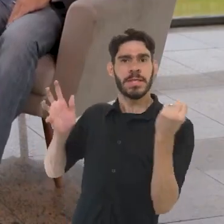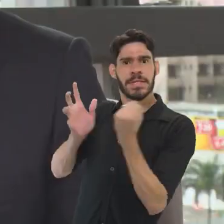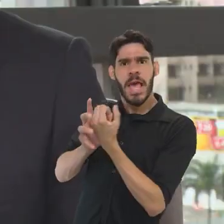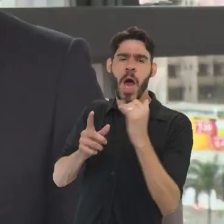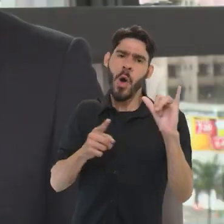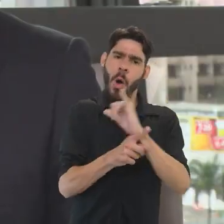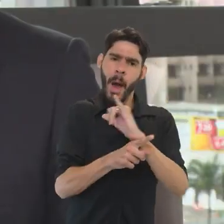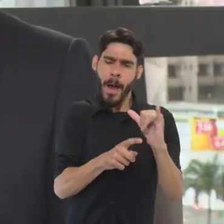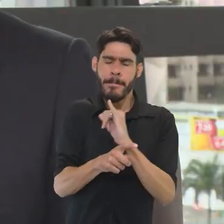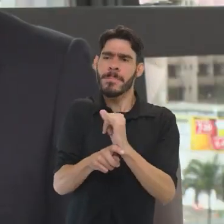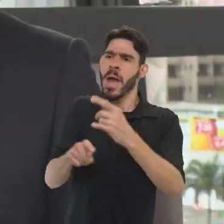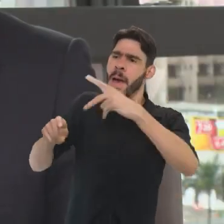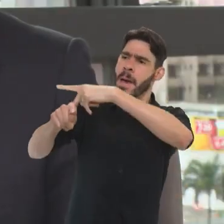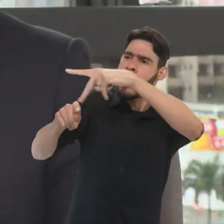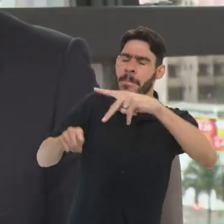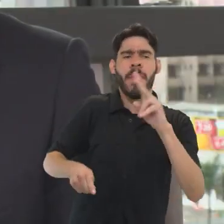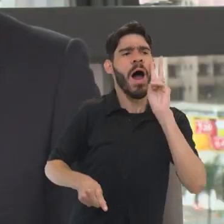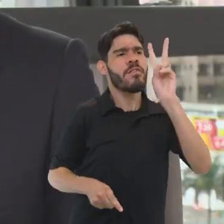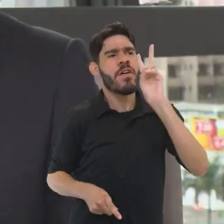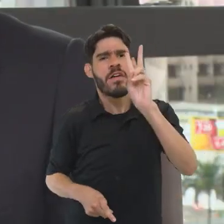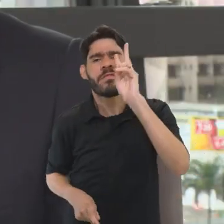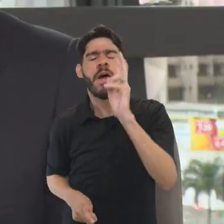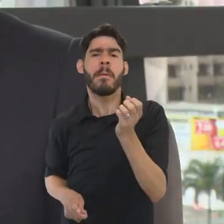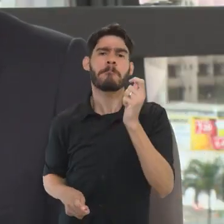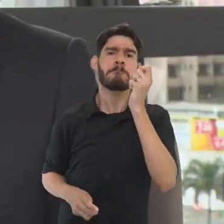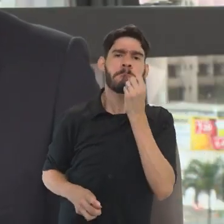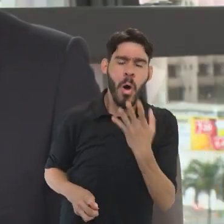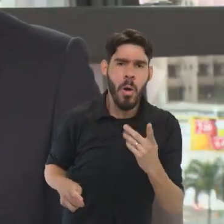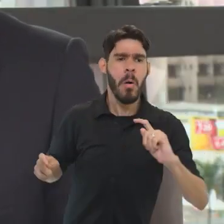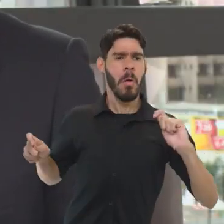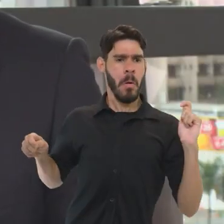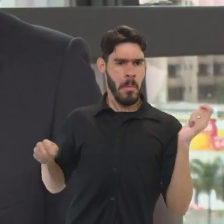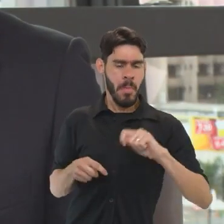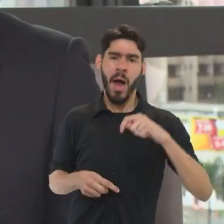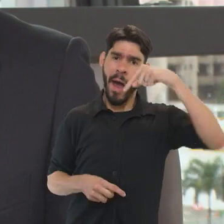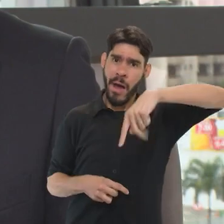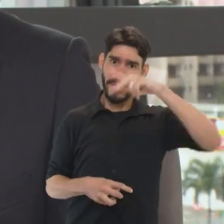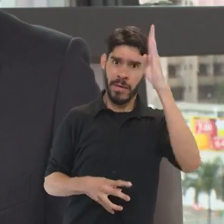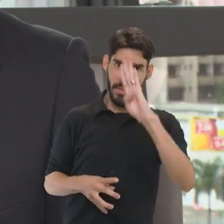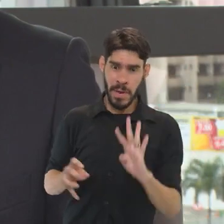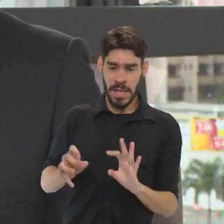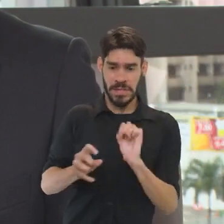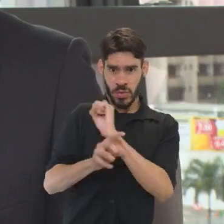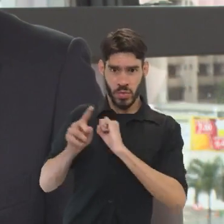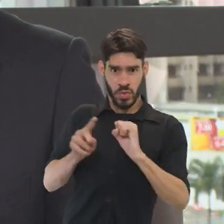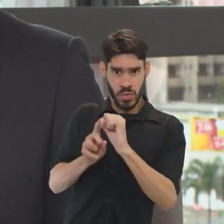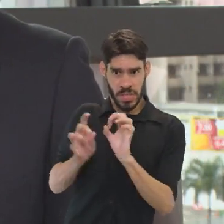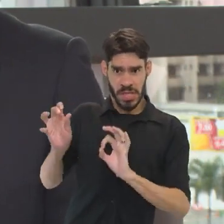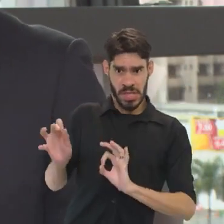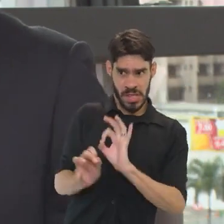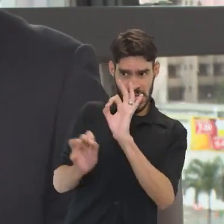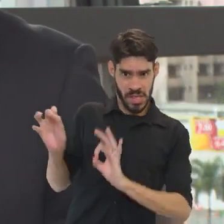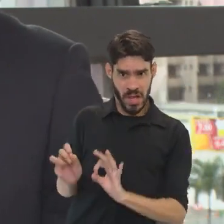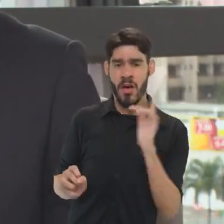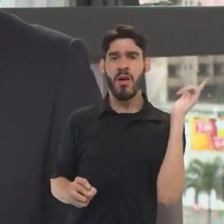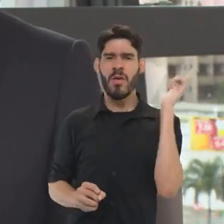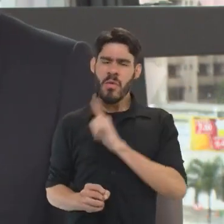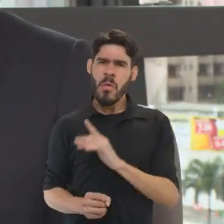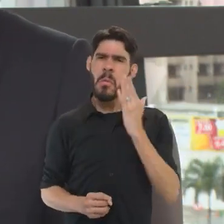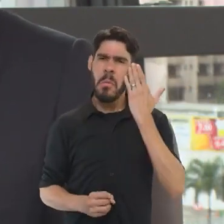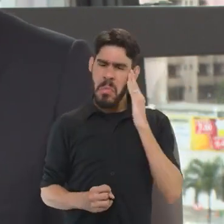estratégica, você vai em outros países e você vê que isso funciona. Aqui no Brasil, a sociedade brasileira está preparada para isso? Está